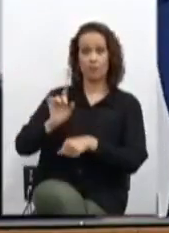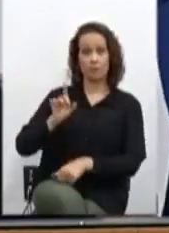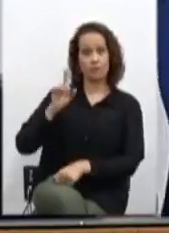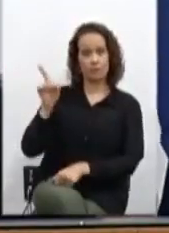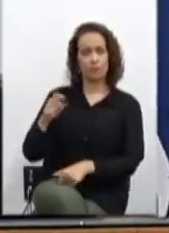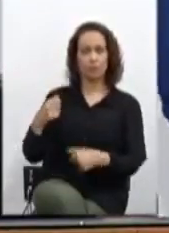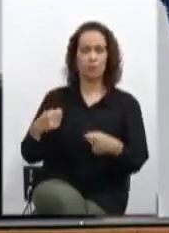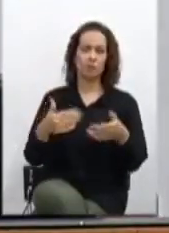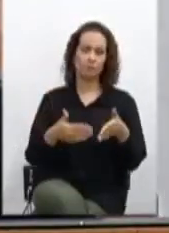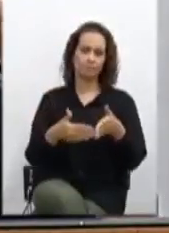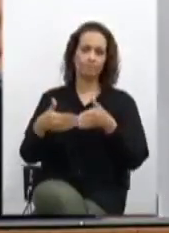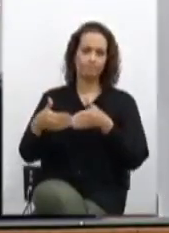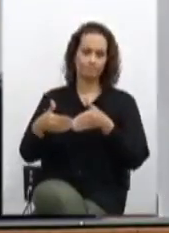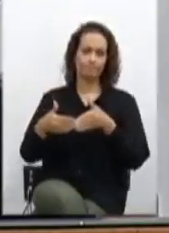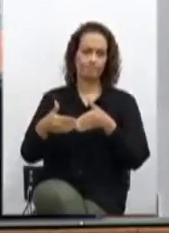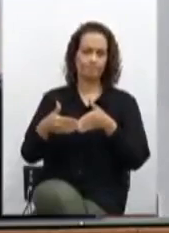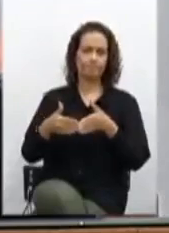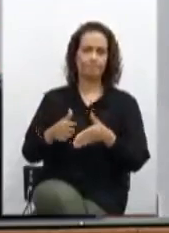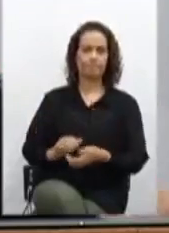pela presença, presidente.